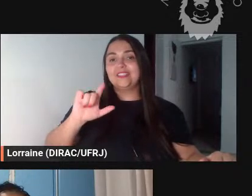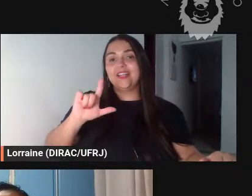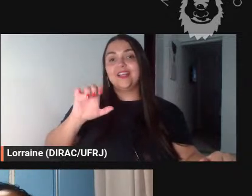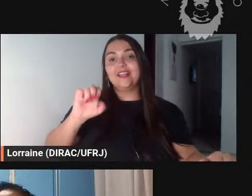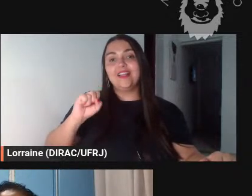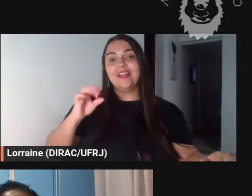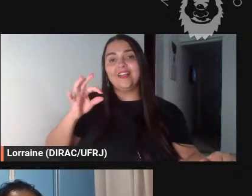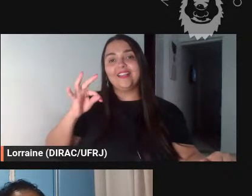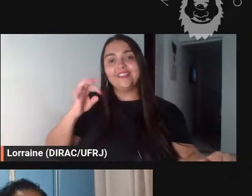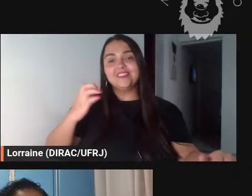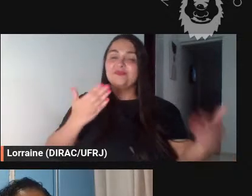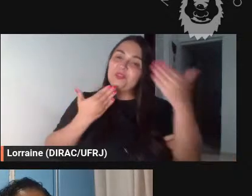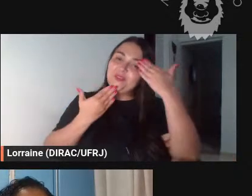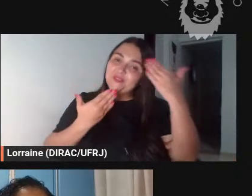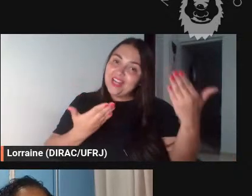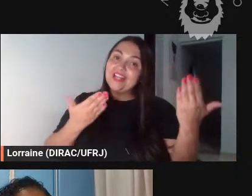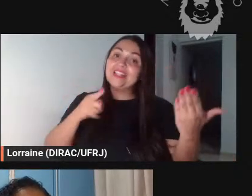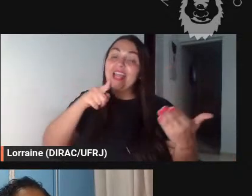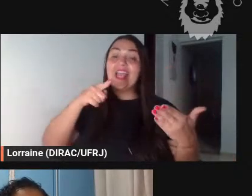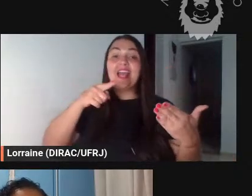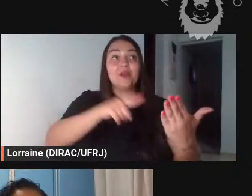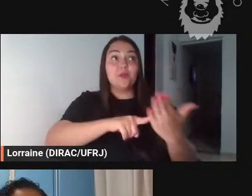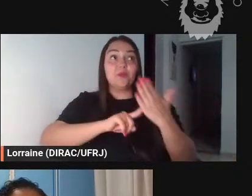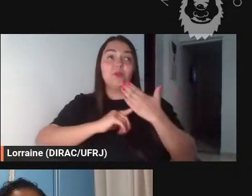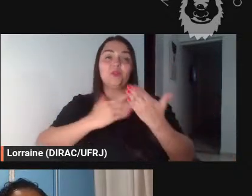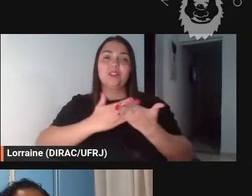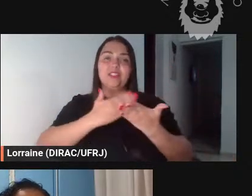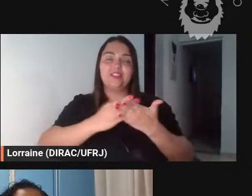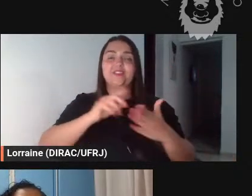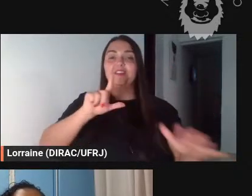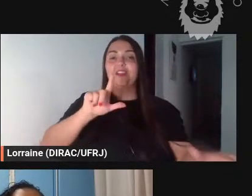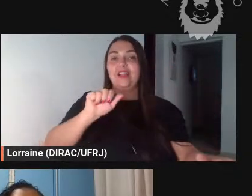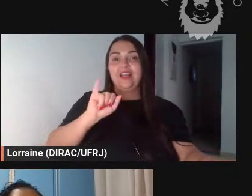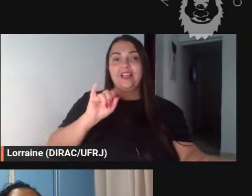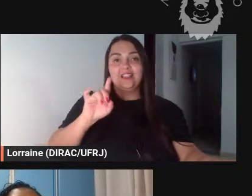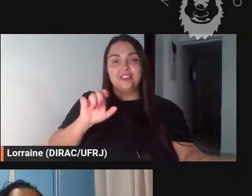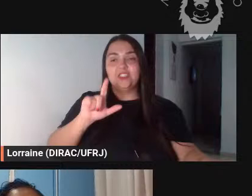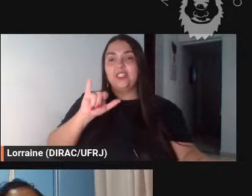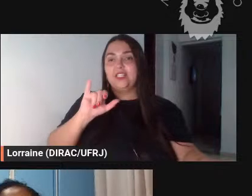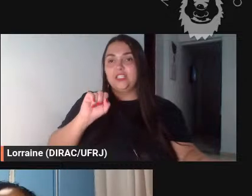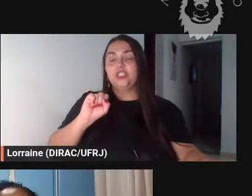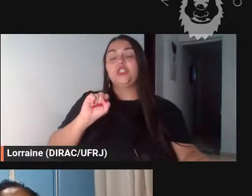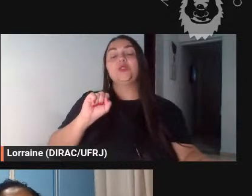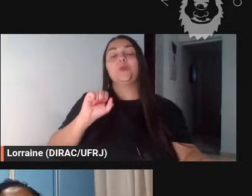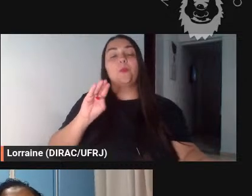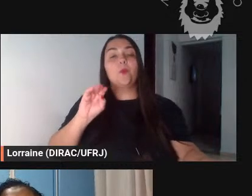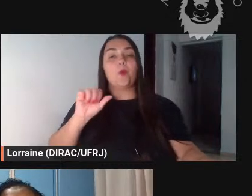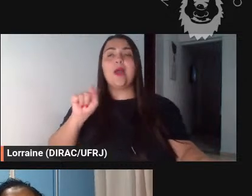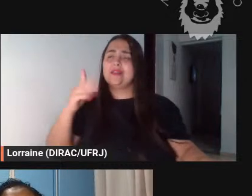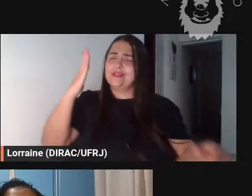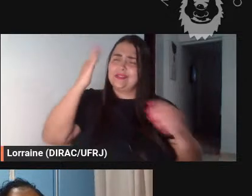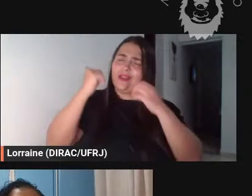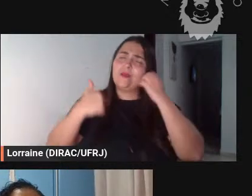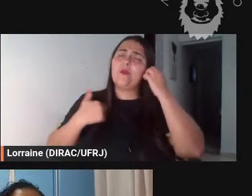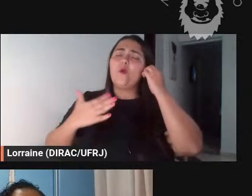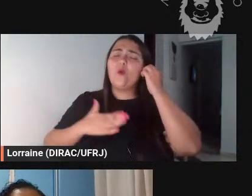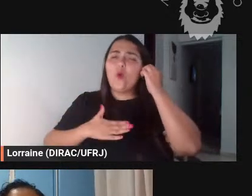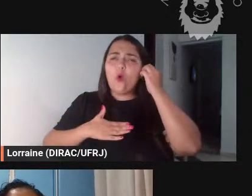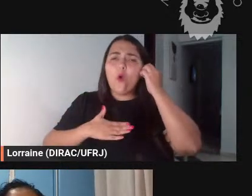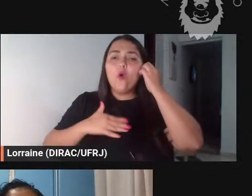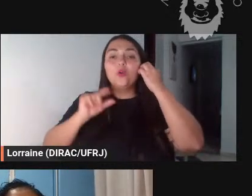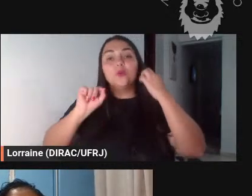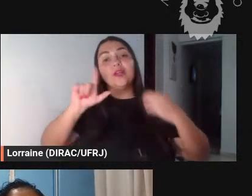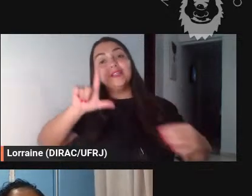me apresenta a Laide Lisboa ela sabe que eu relaciono sempre com o público infantil juvenil porque eu pesquiso a